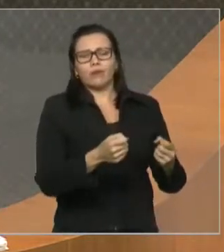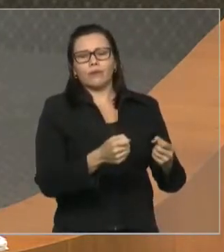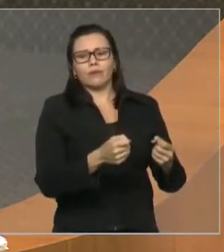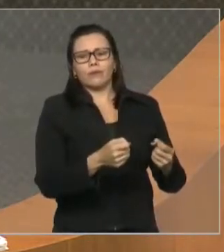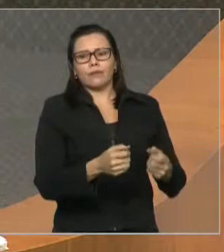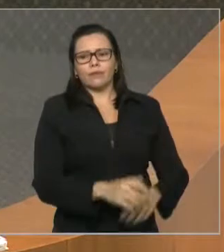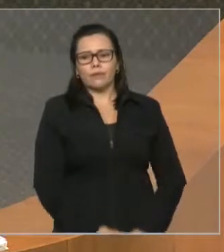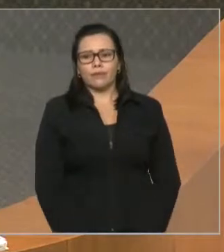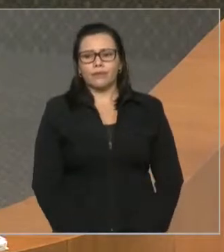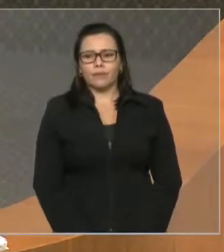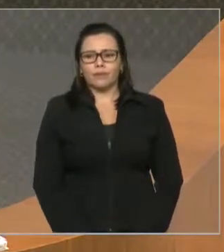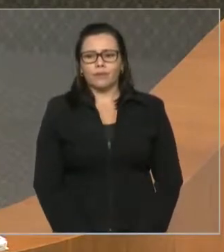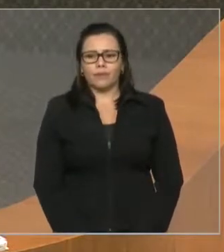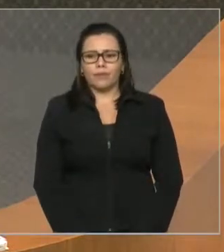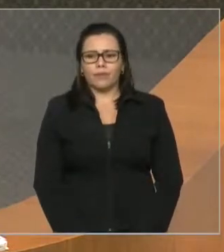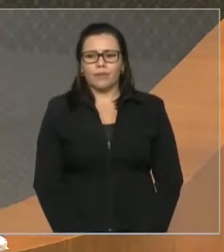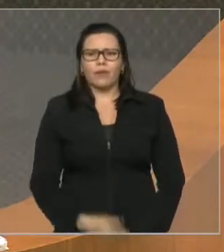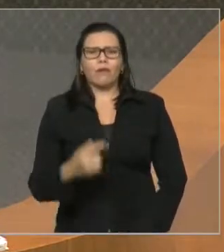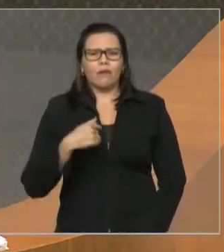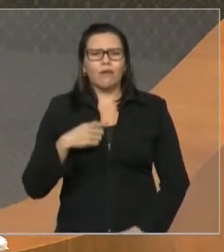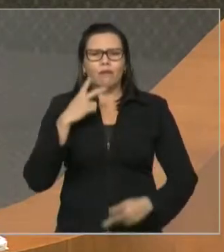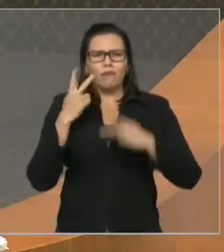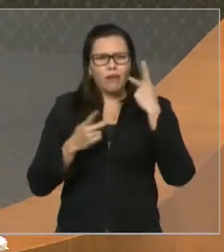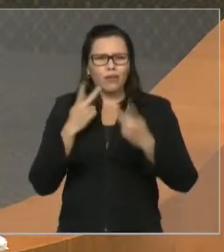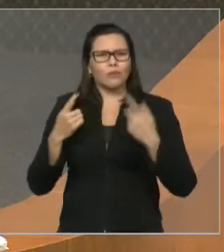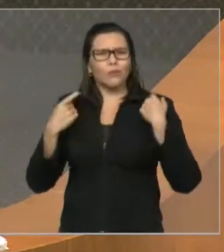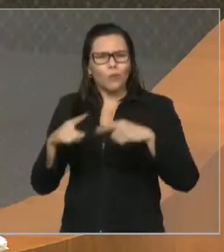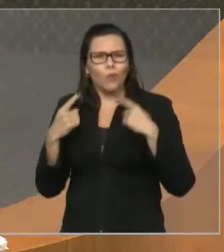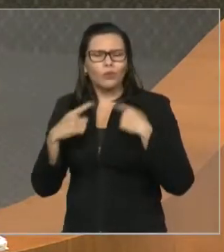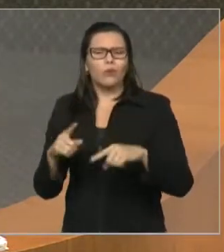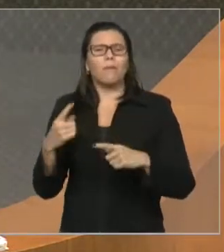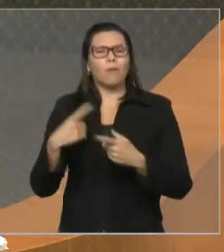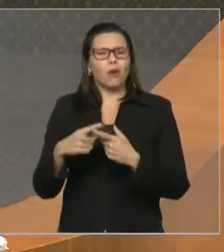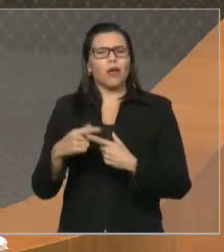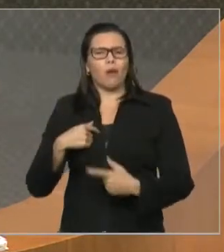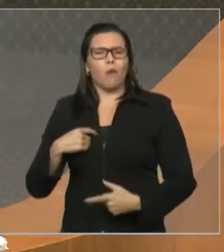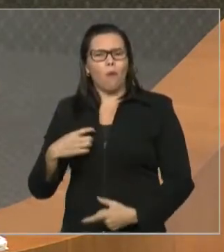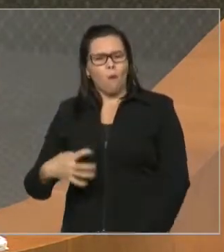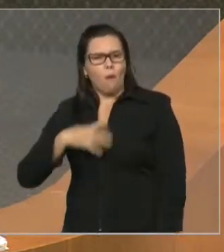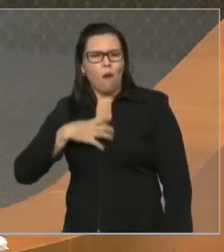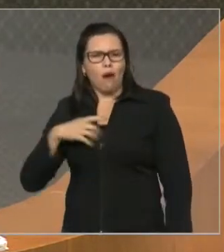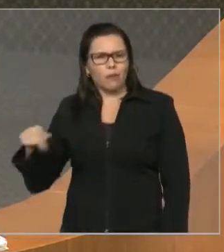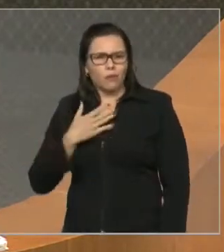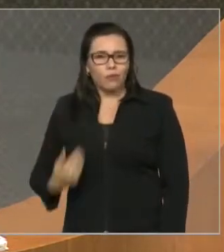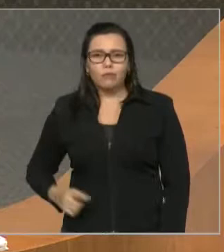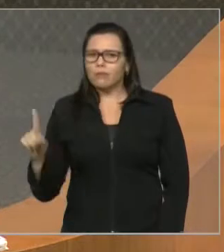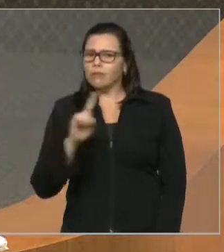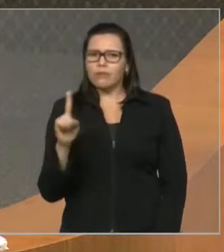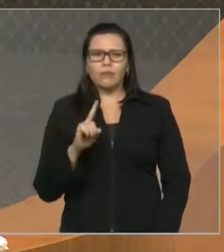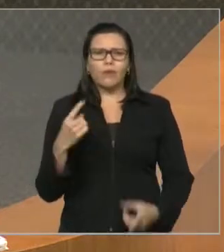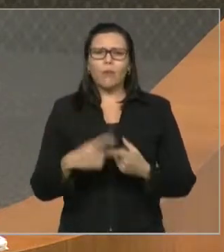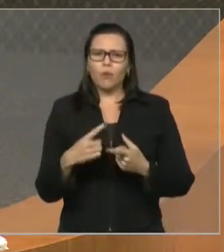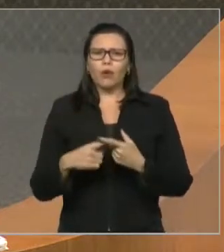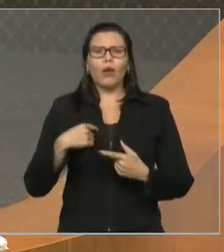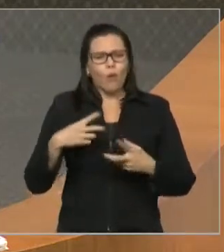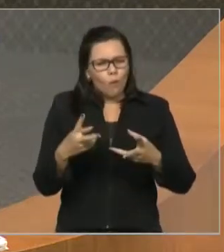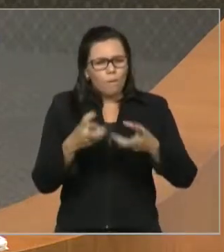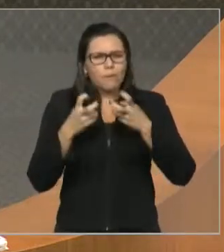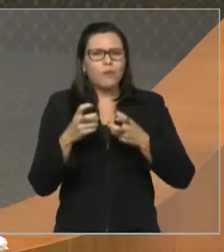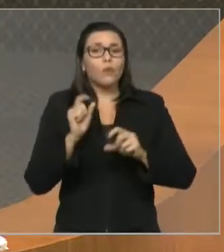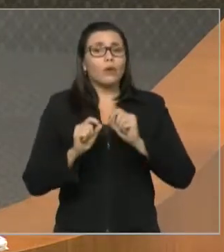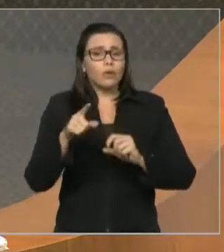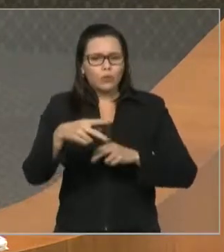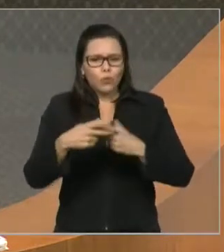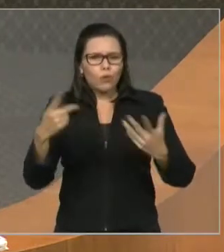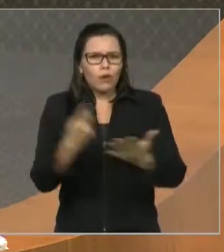nós estamos tendo pelo Estado do Maranhão. E essa casa, num dos dias mais fúnebres que ela assistiu, vai também votar em relação